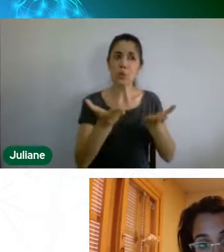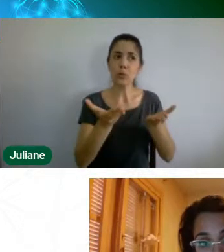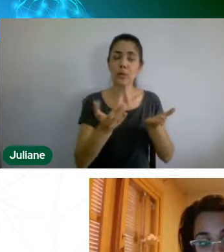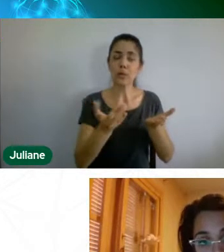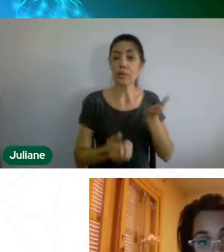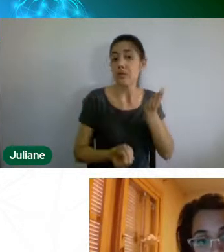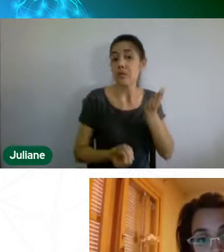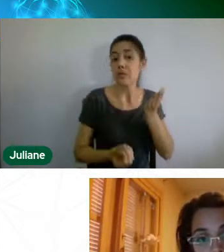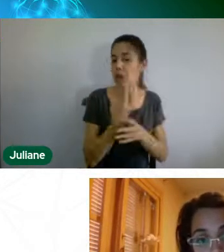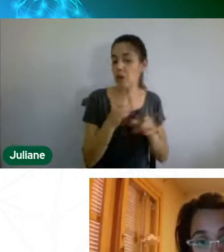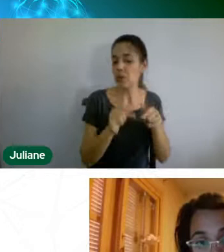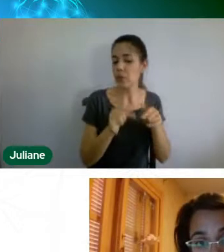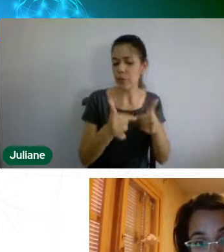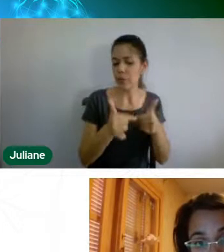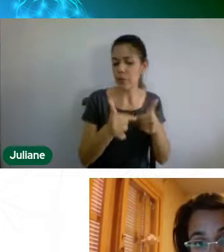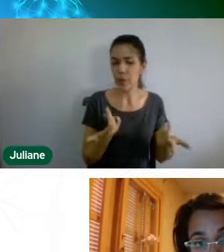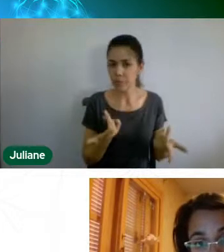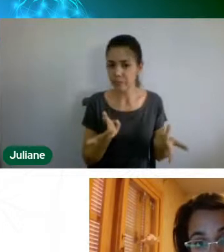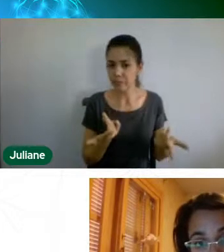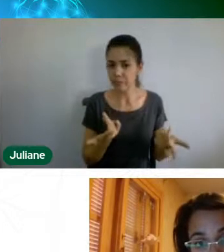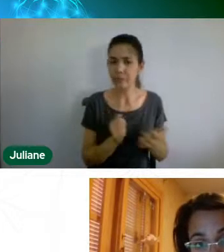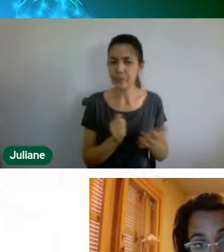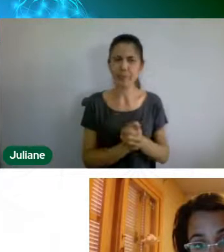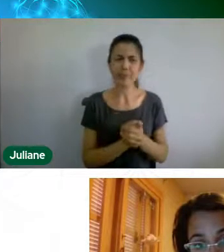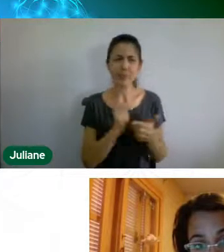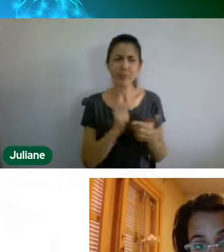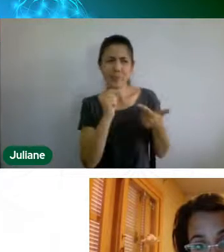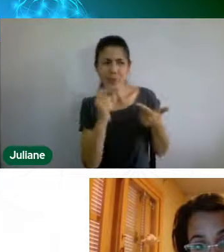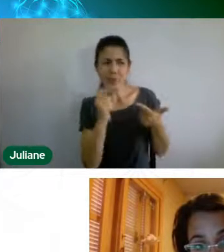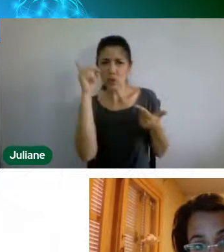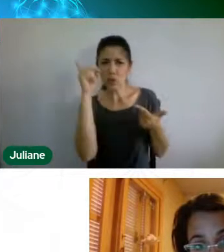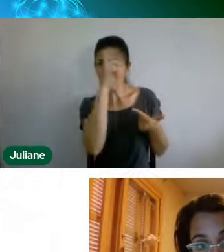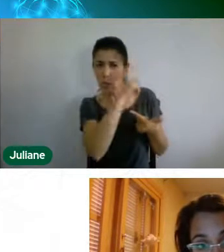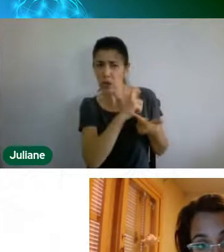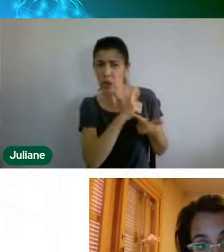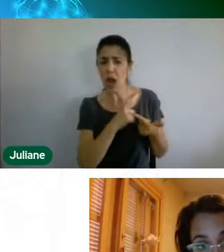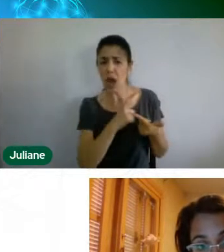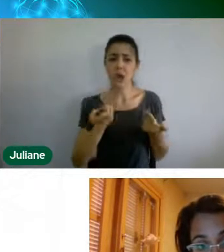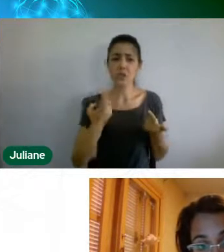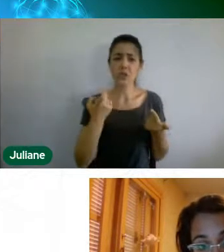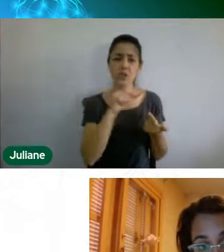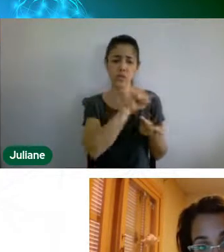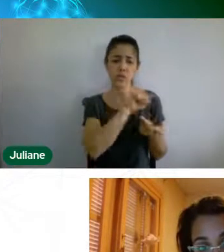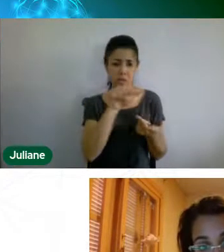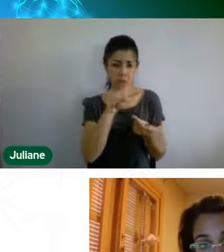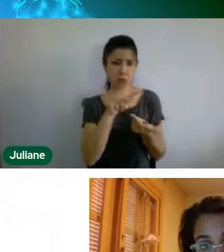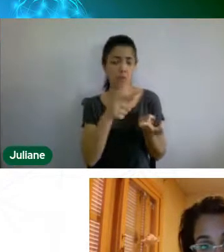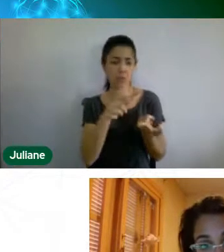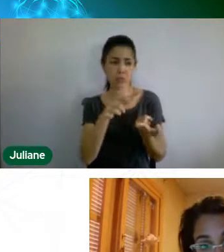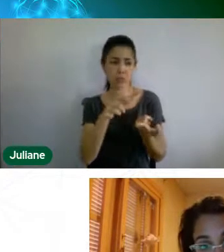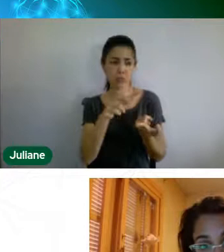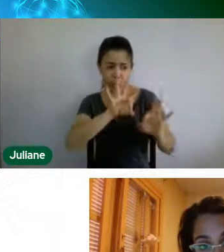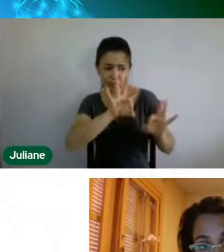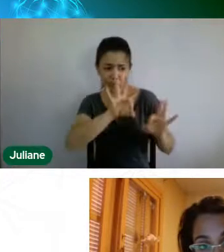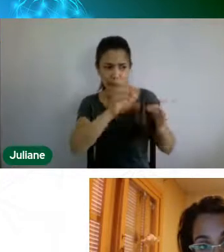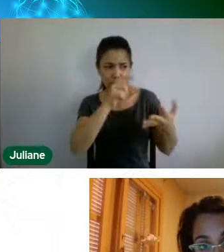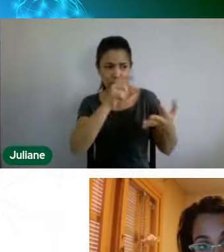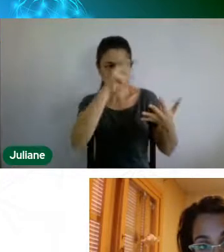as dificuldades, pra se trabalhar, né, em sala de aula, na educação infantil e no ensino fundamental,